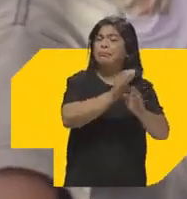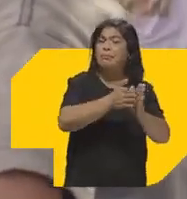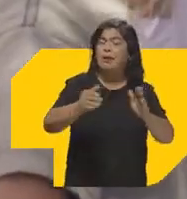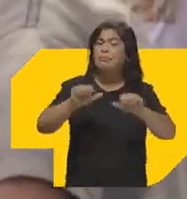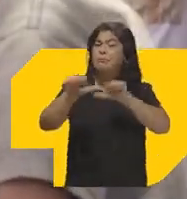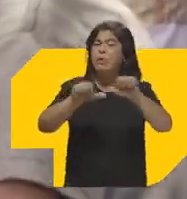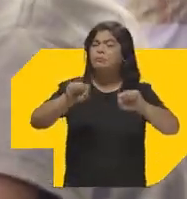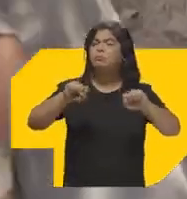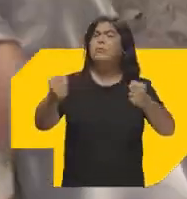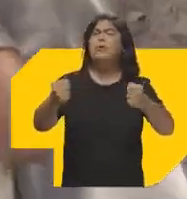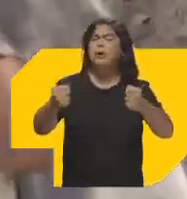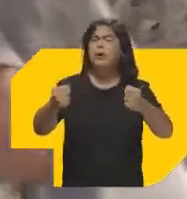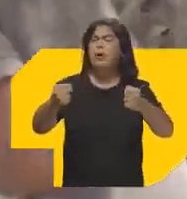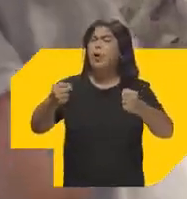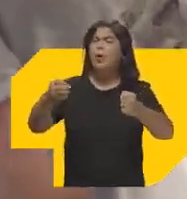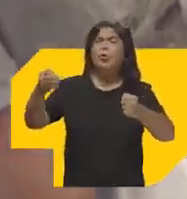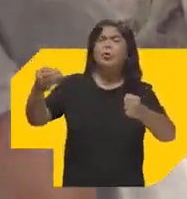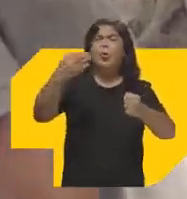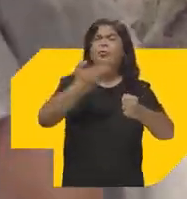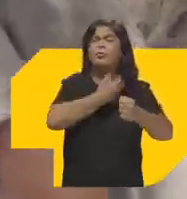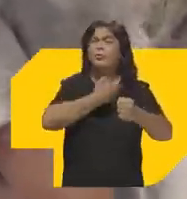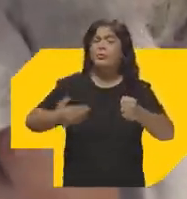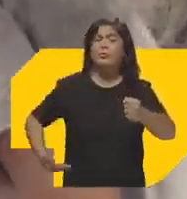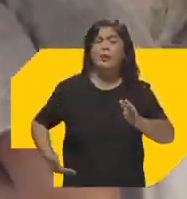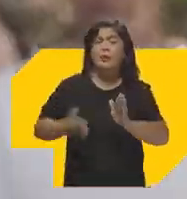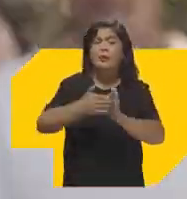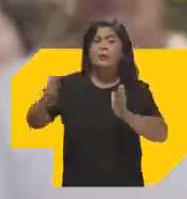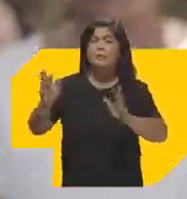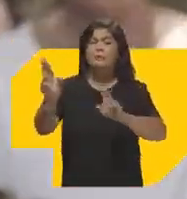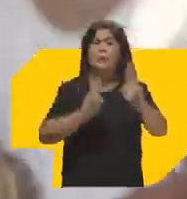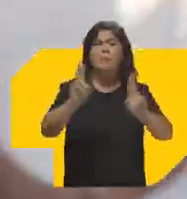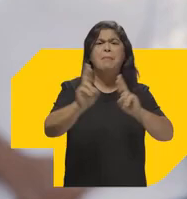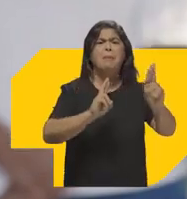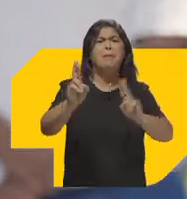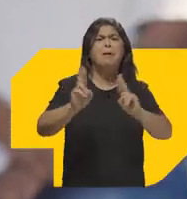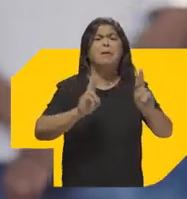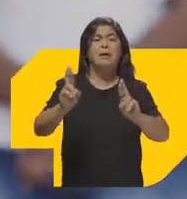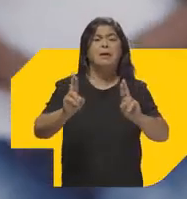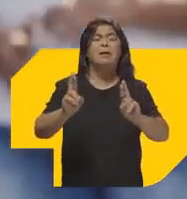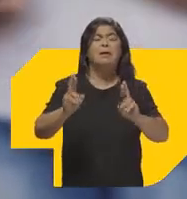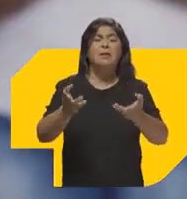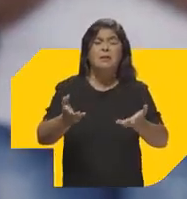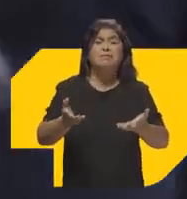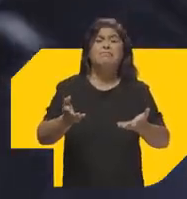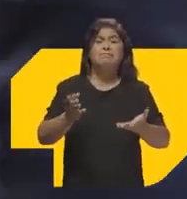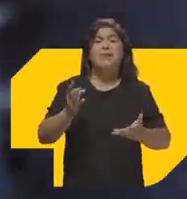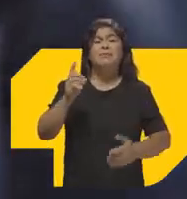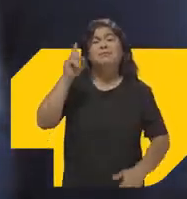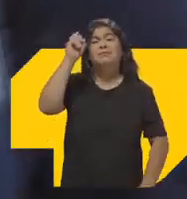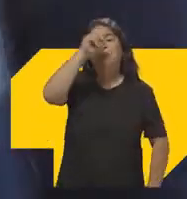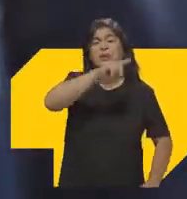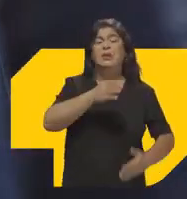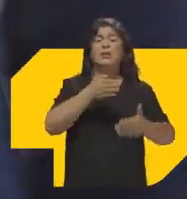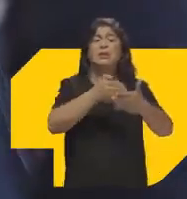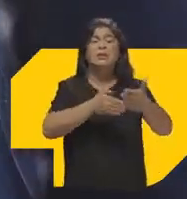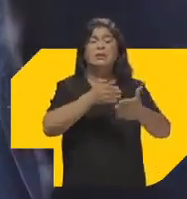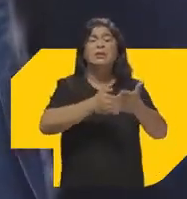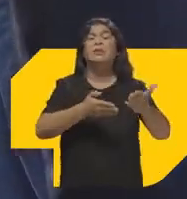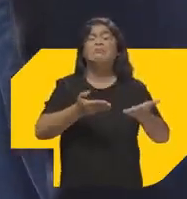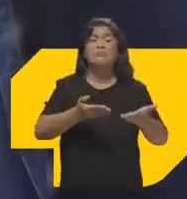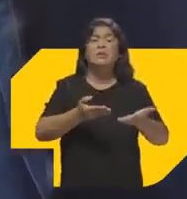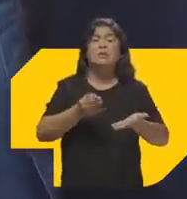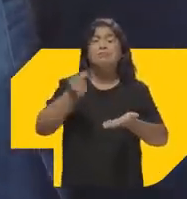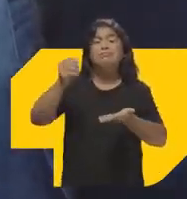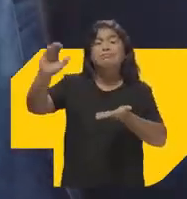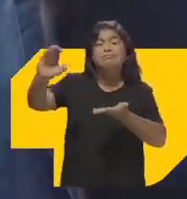funciona Coragem para implantar um novo modelo de gestão Focado em resultados A dificuldade maior A justamente é a